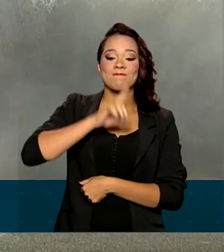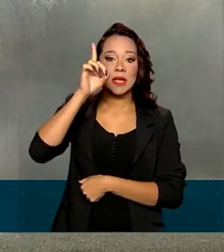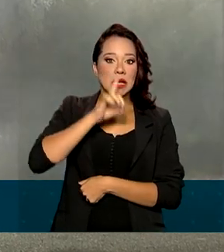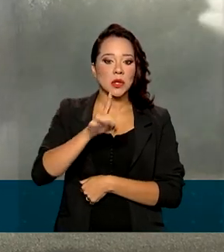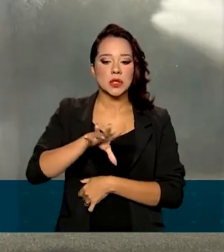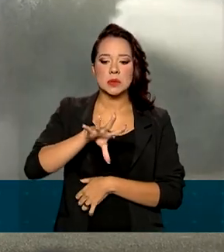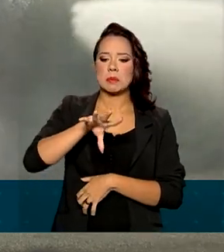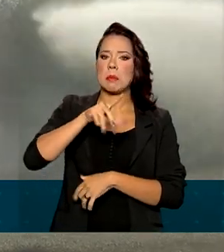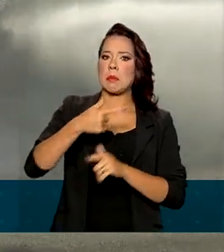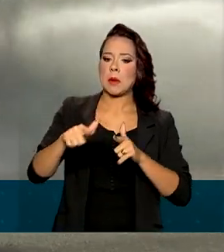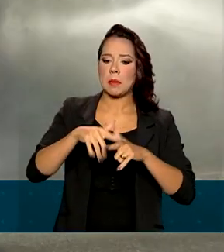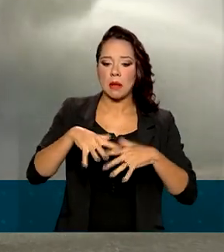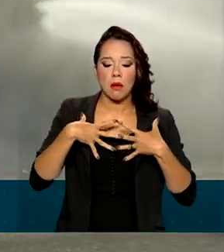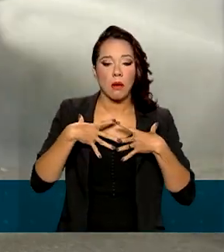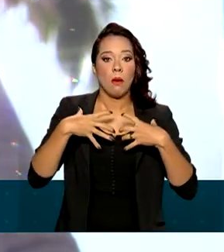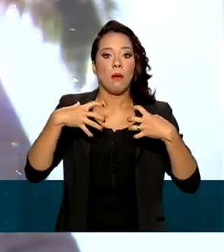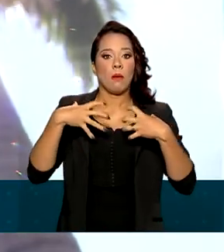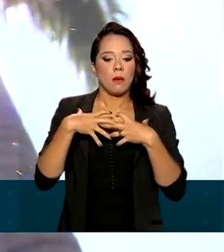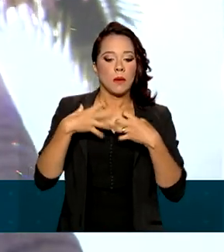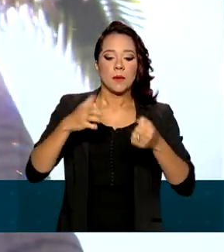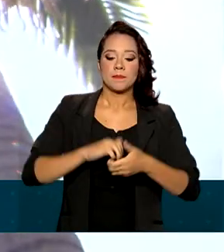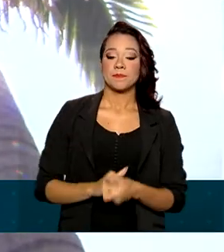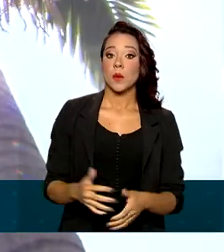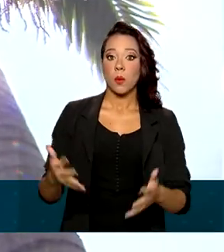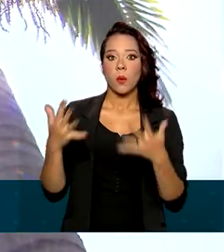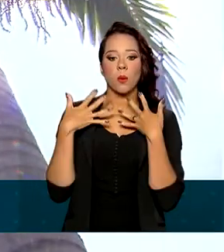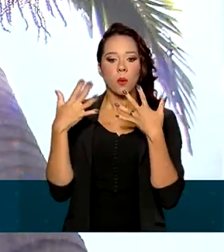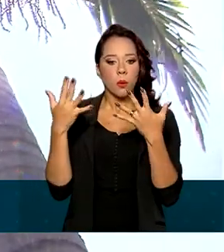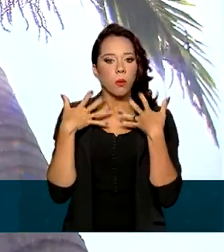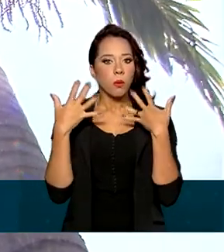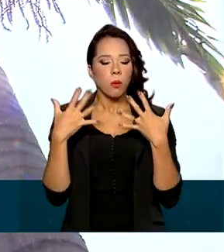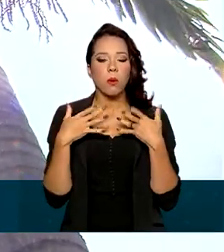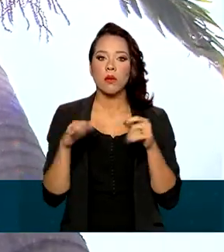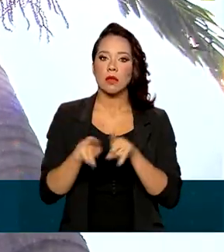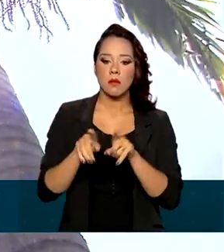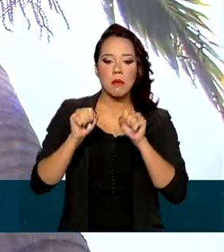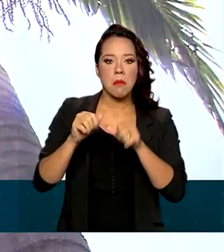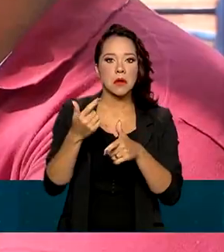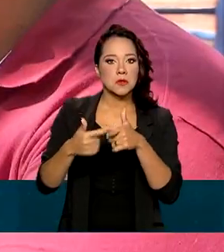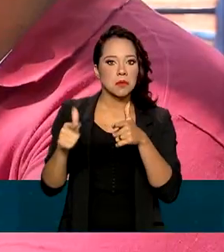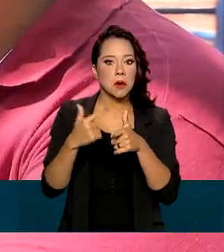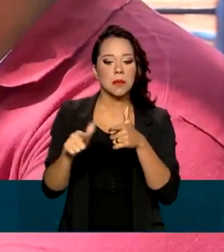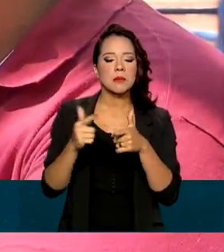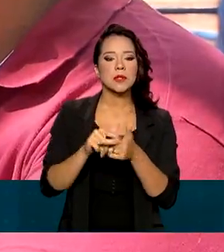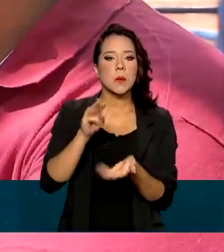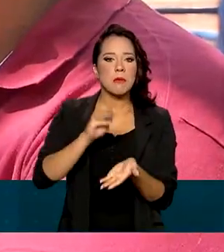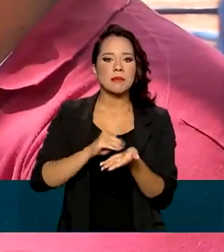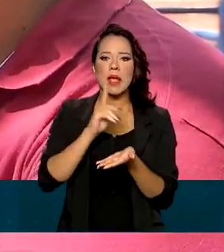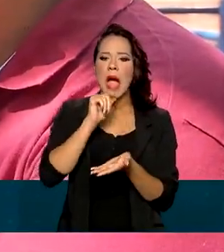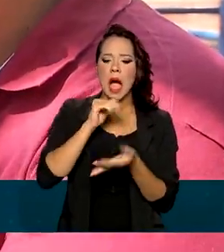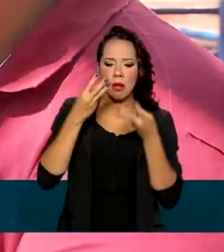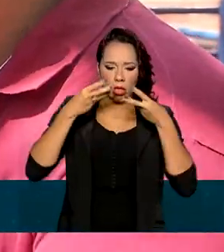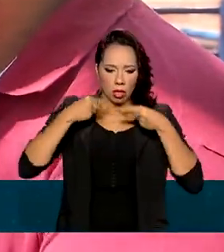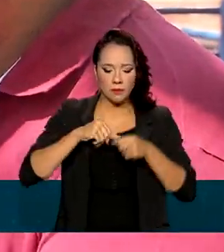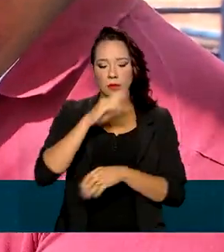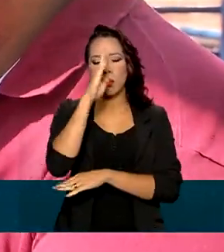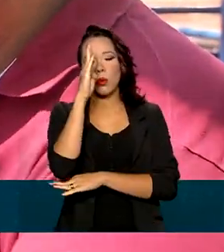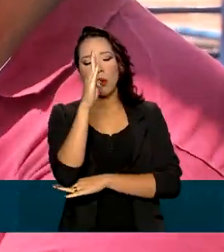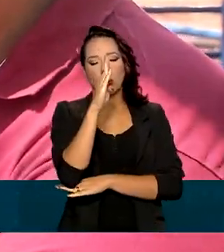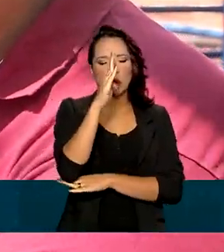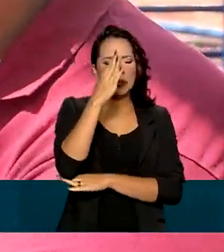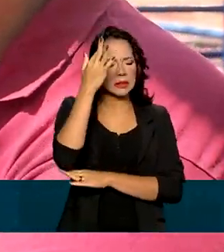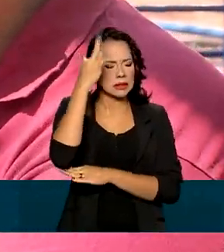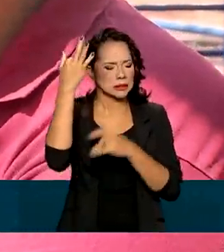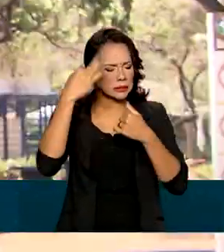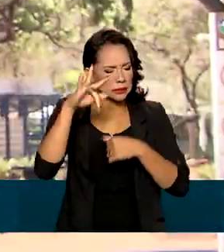de infecções respiratórias agudas, a onda de calor também pode provocar problemas como desidratação, tonturas e dor